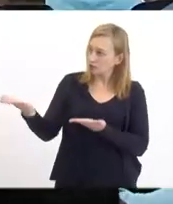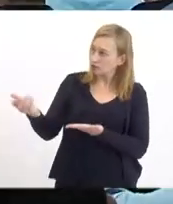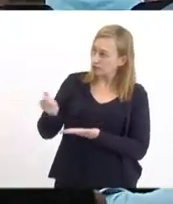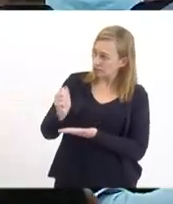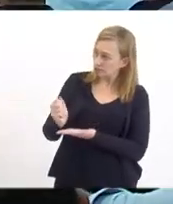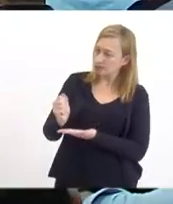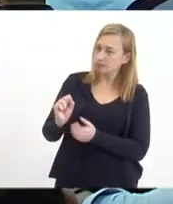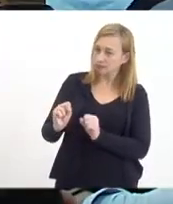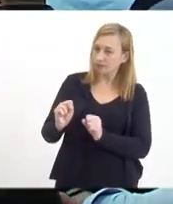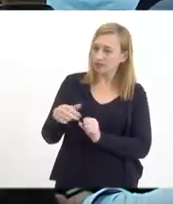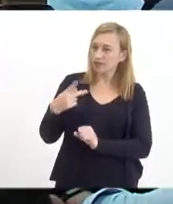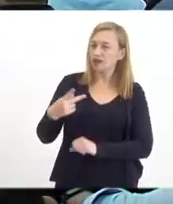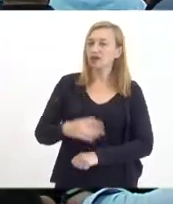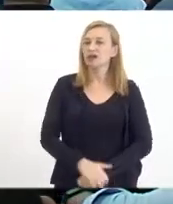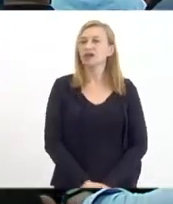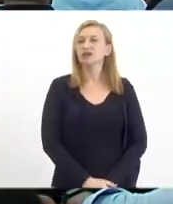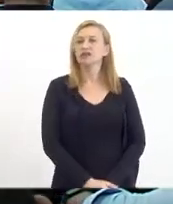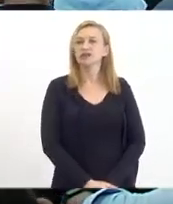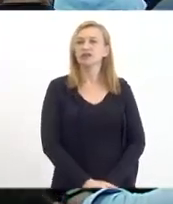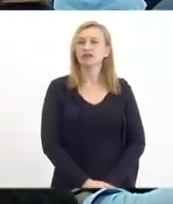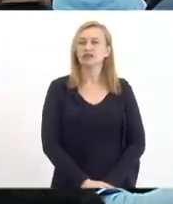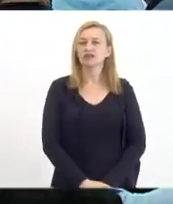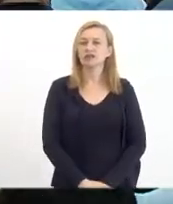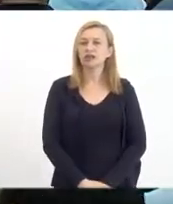licanto da Baixada Fluminense. Isso.